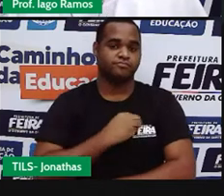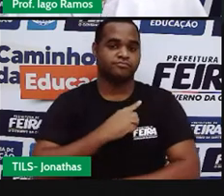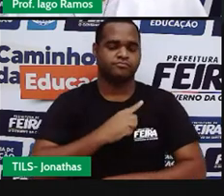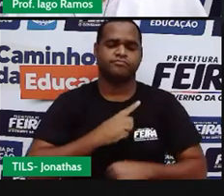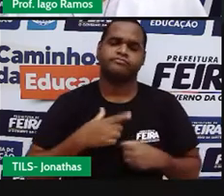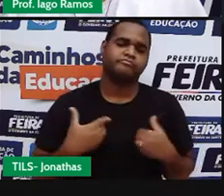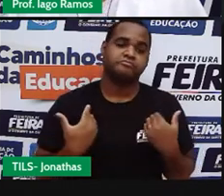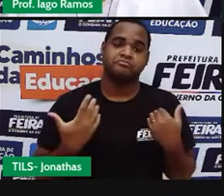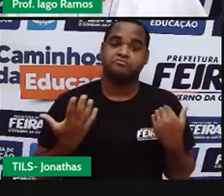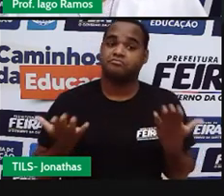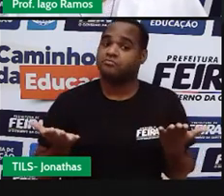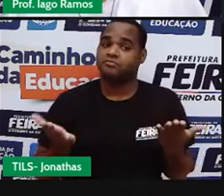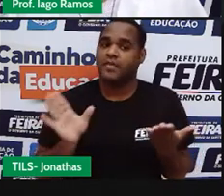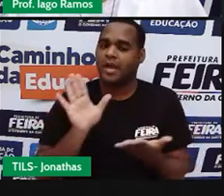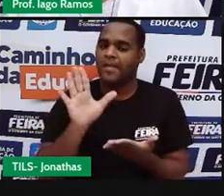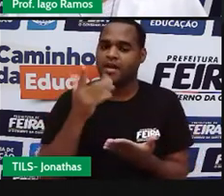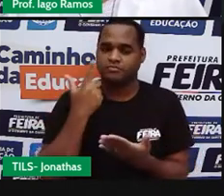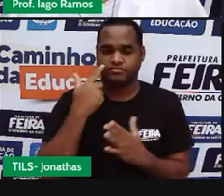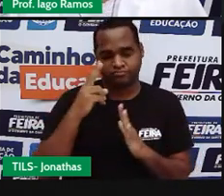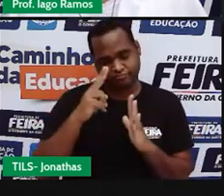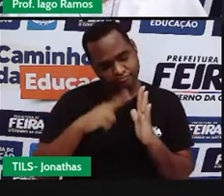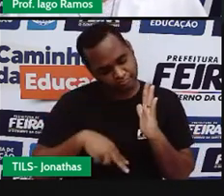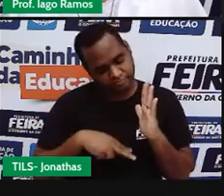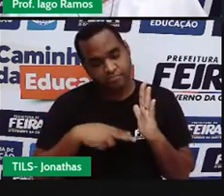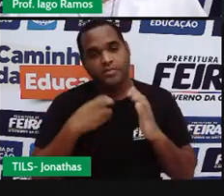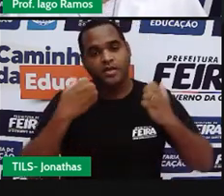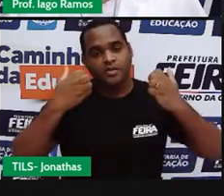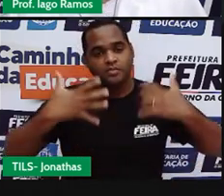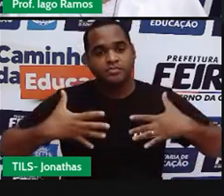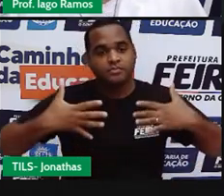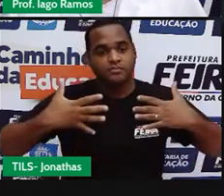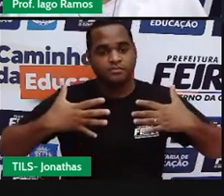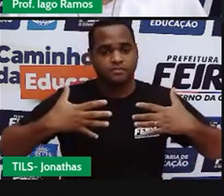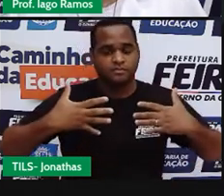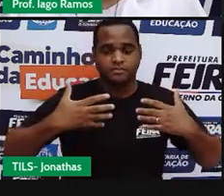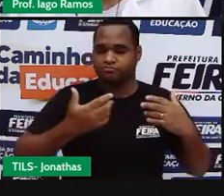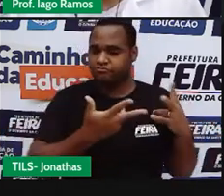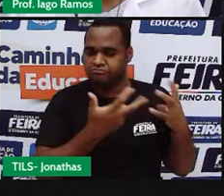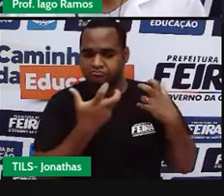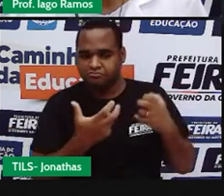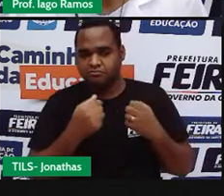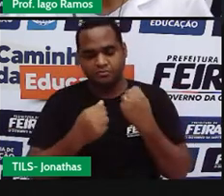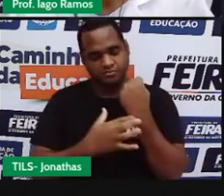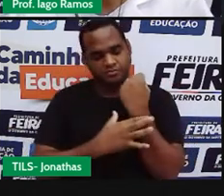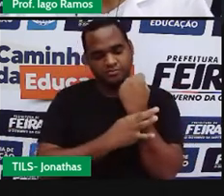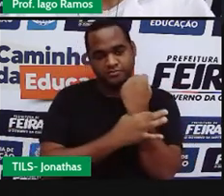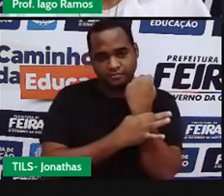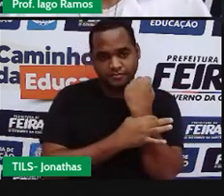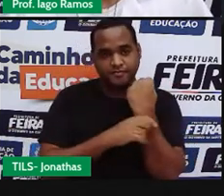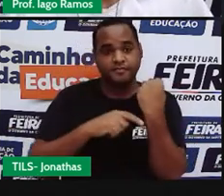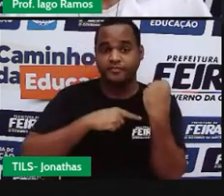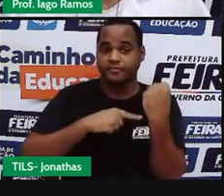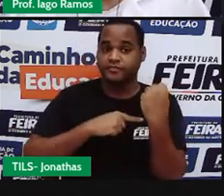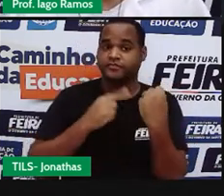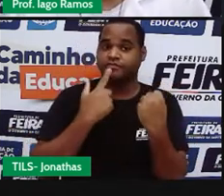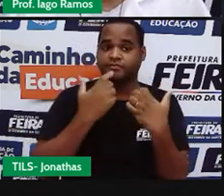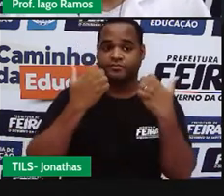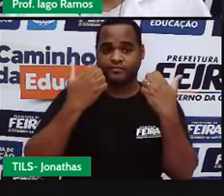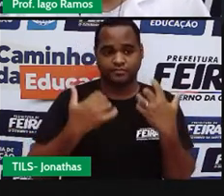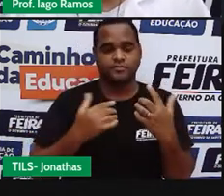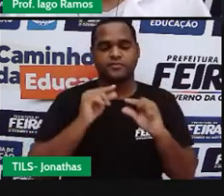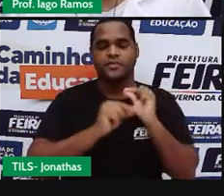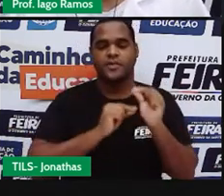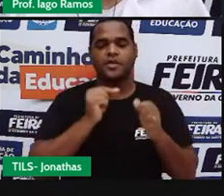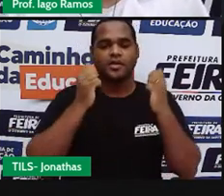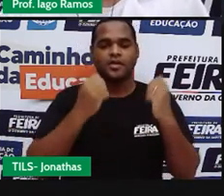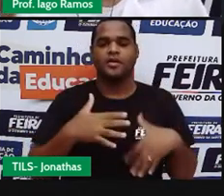Mas, continuando a leitura, buscando garantir a segurança, esse poste